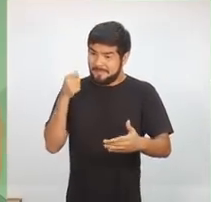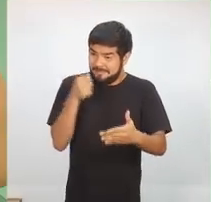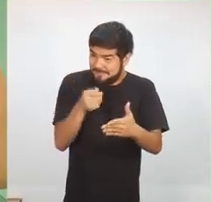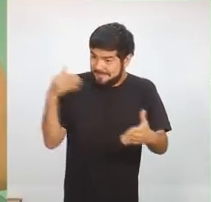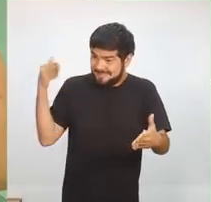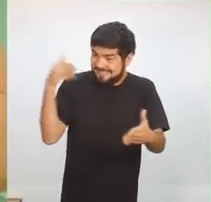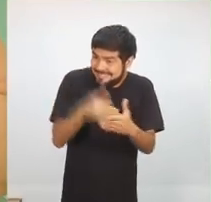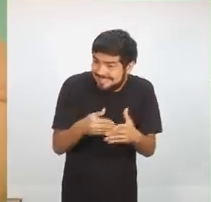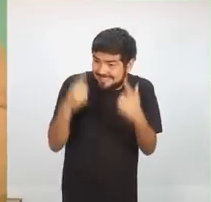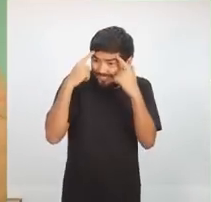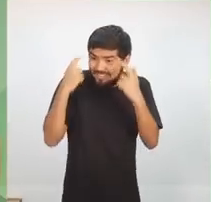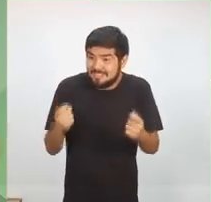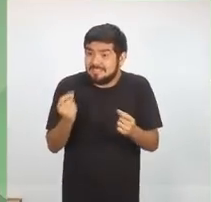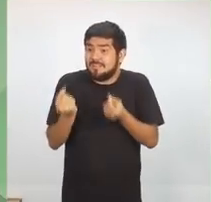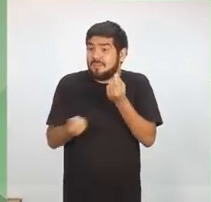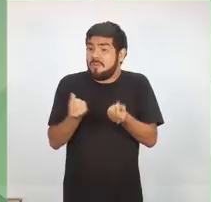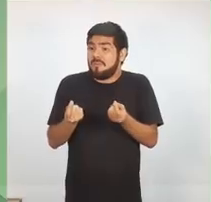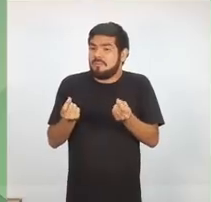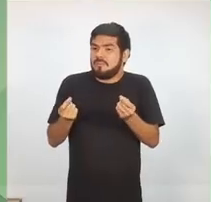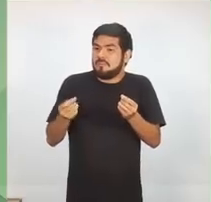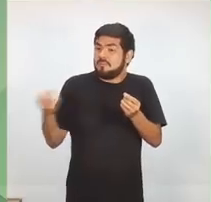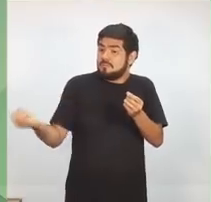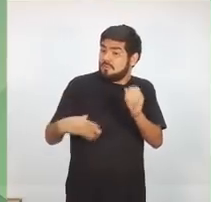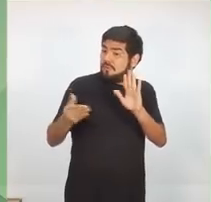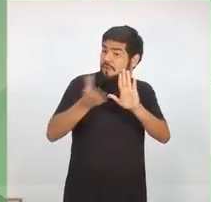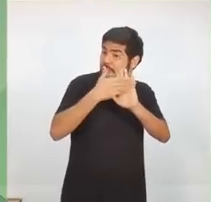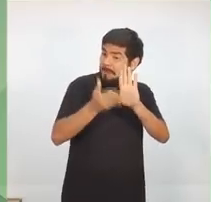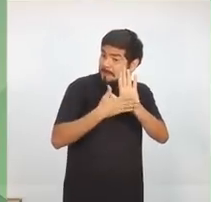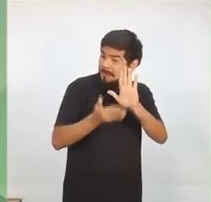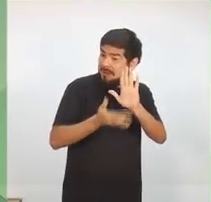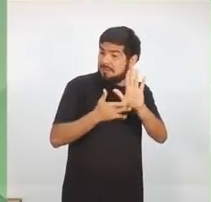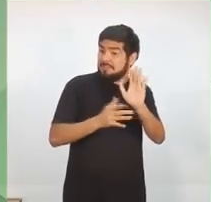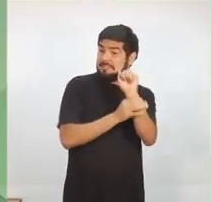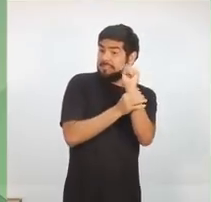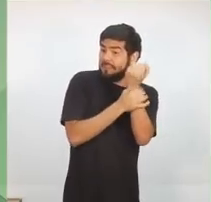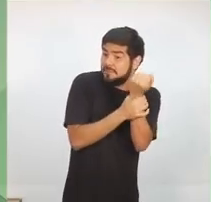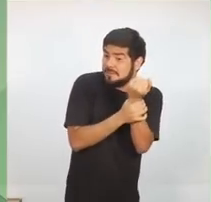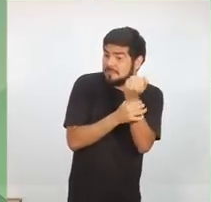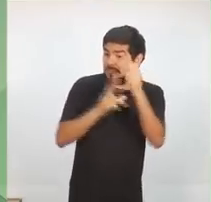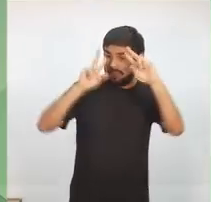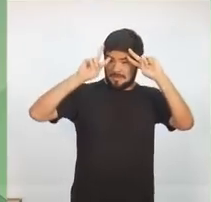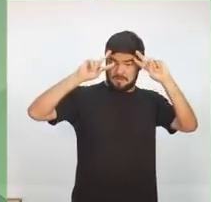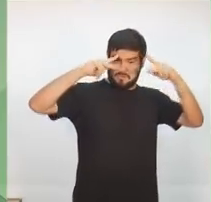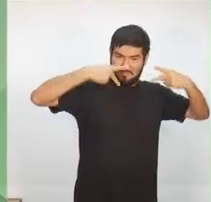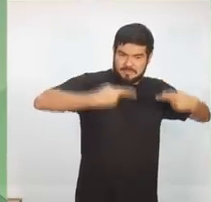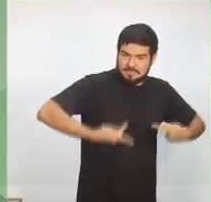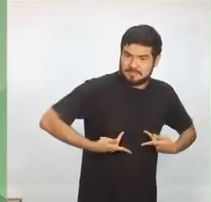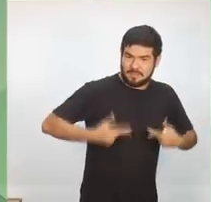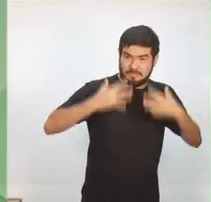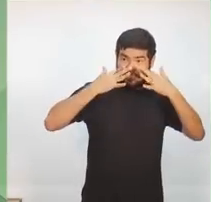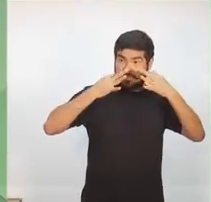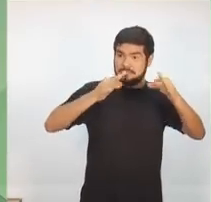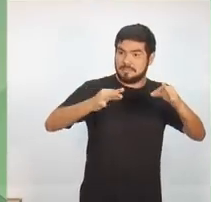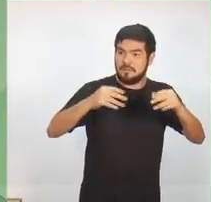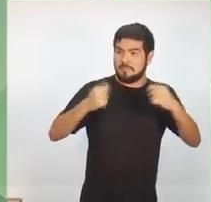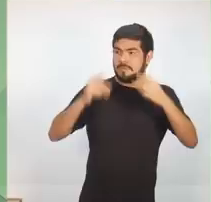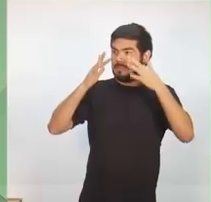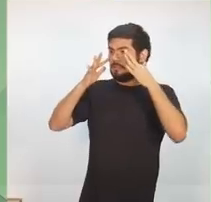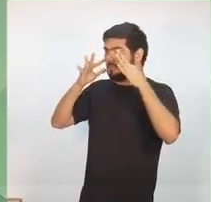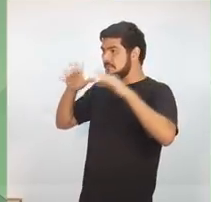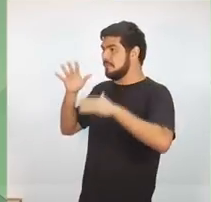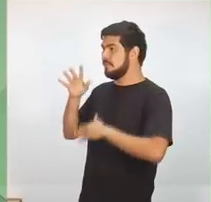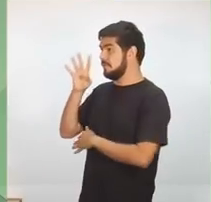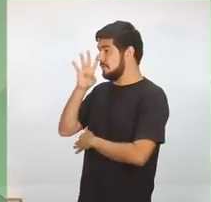fazendo um novo plano de segurança pública, que passa pela humanização da atenção. É preciso humanizar a formação